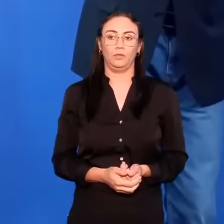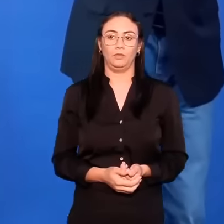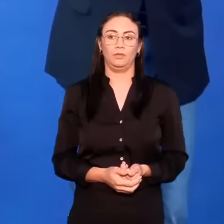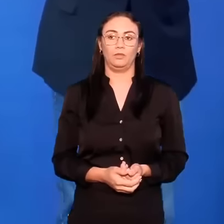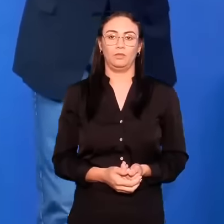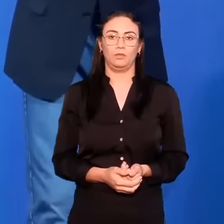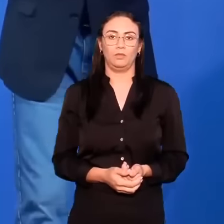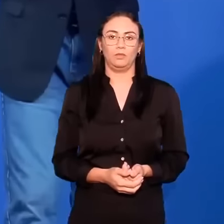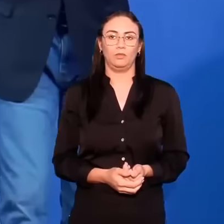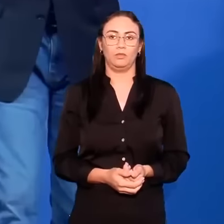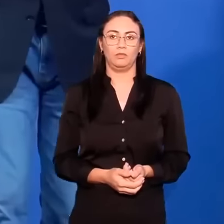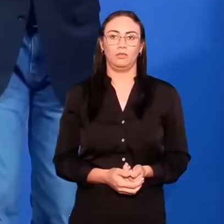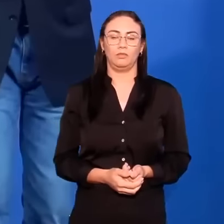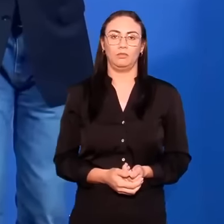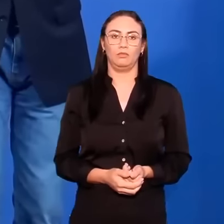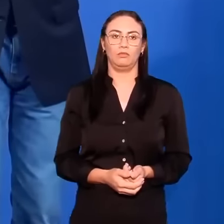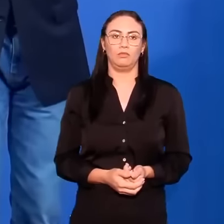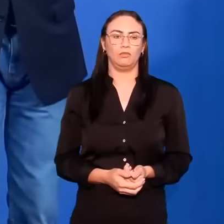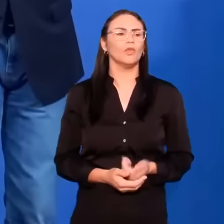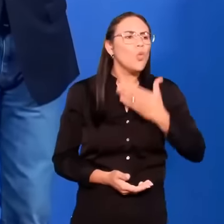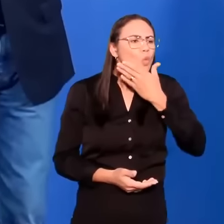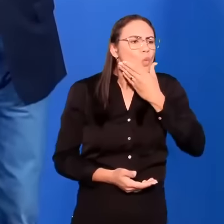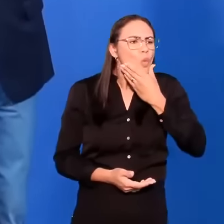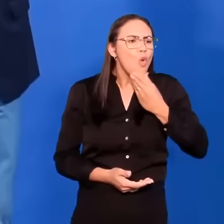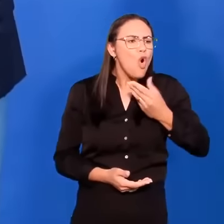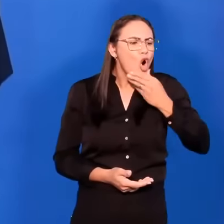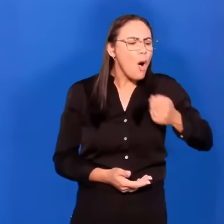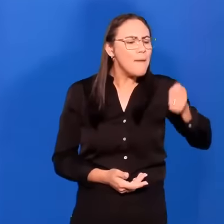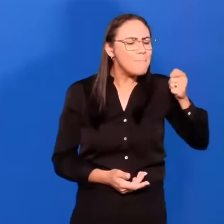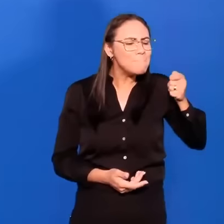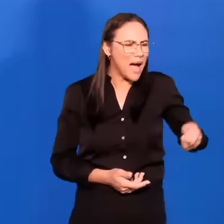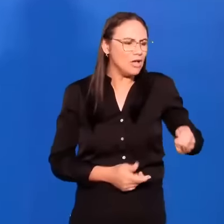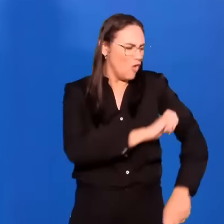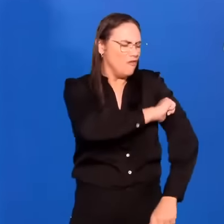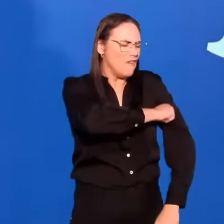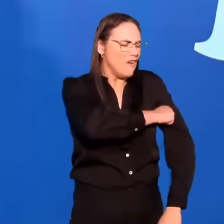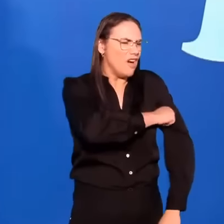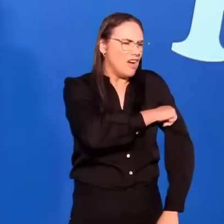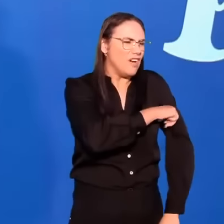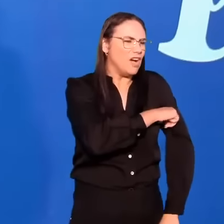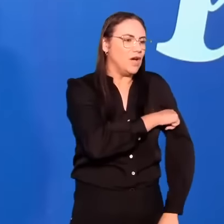Macho. Tem um aí ainda? Belisca nele. Se ele falar. Ai. Belisca.